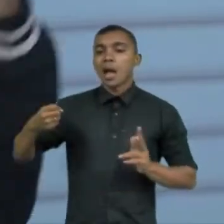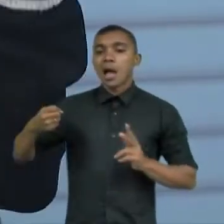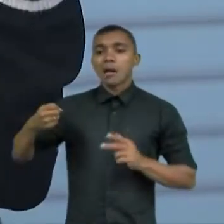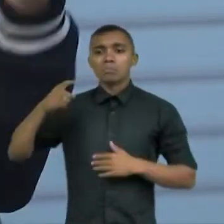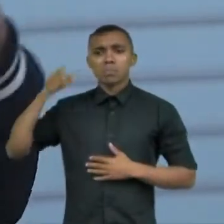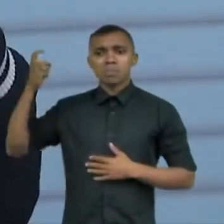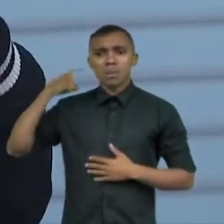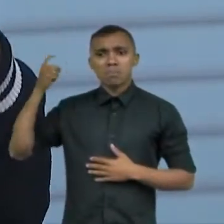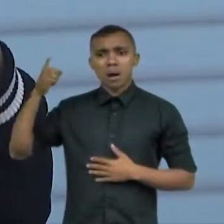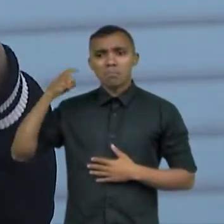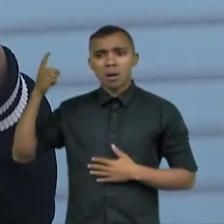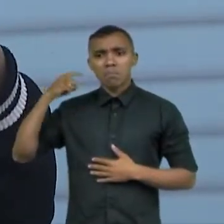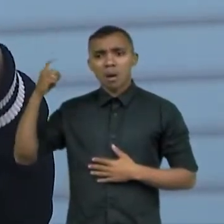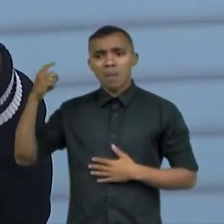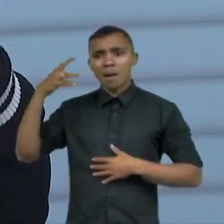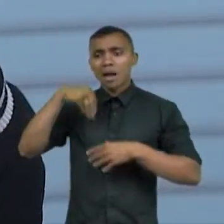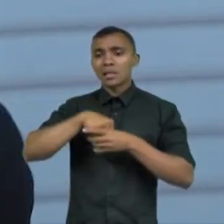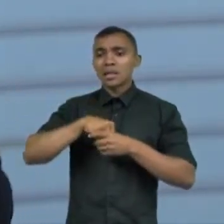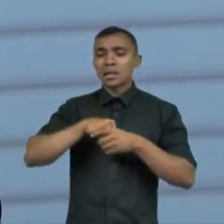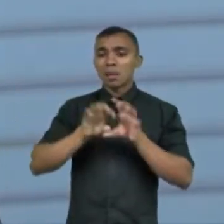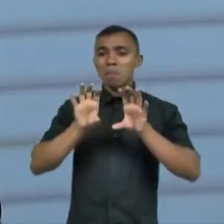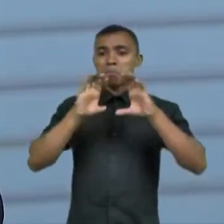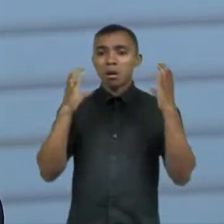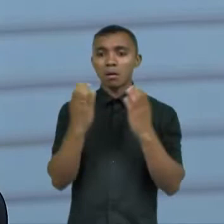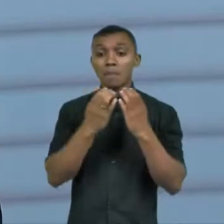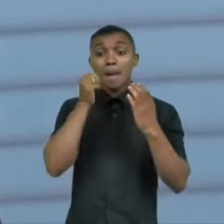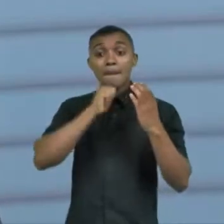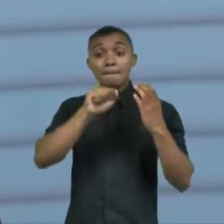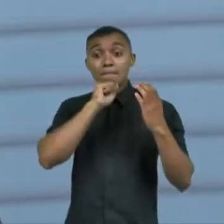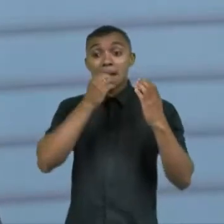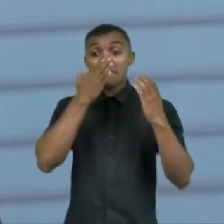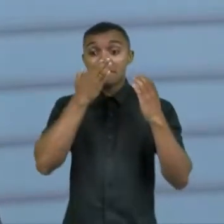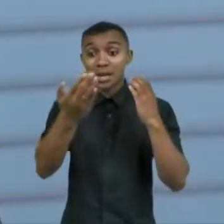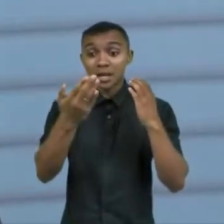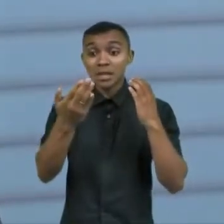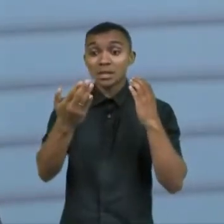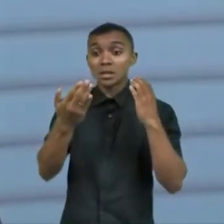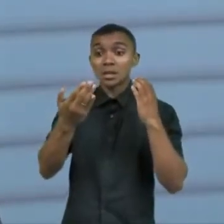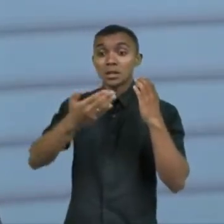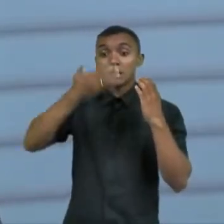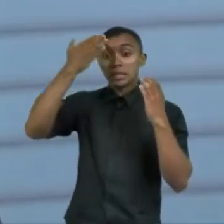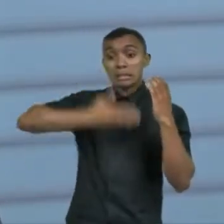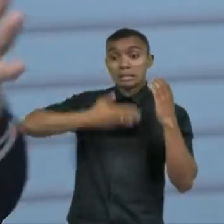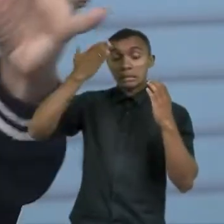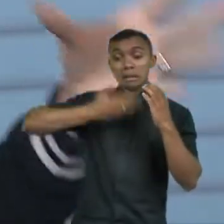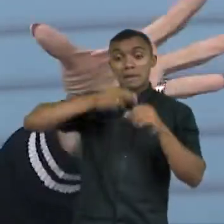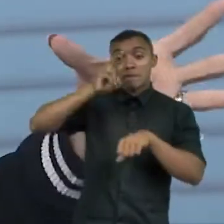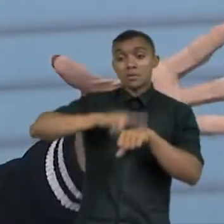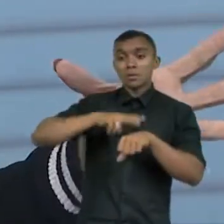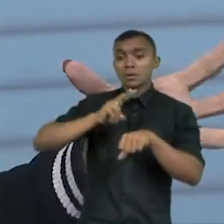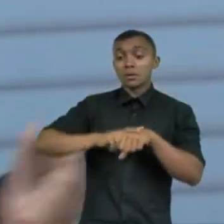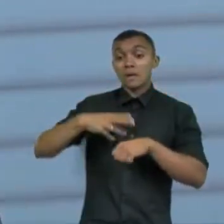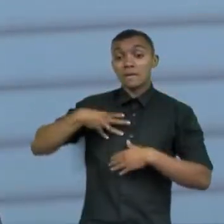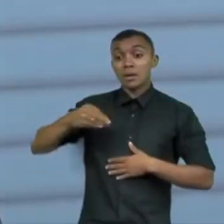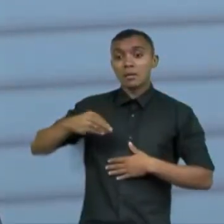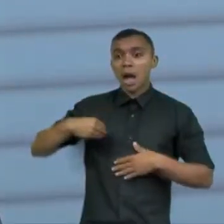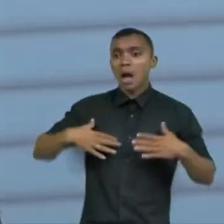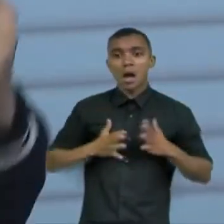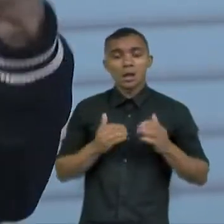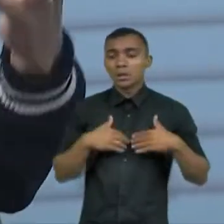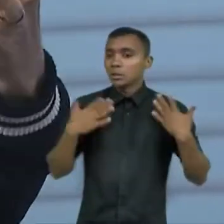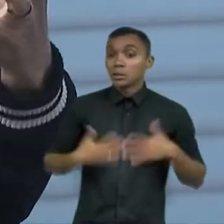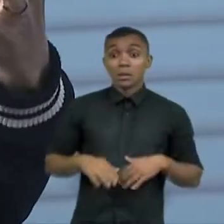apitou e travou ele dentro a mãe na frente a porta de vidro no meio e ele ele ficou desesperado